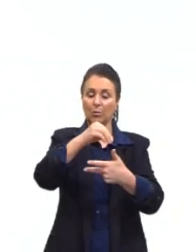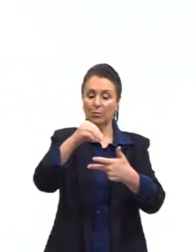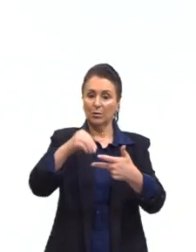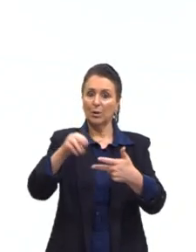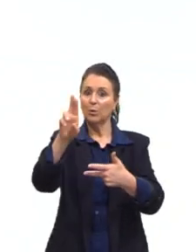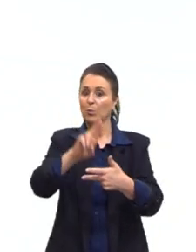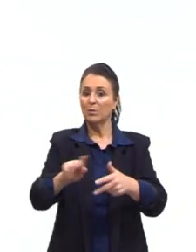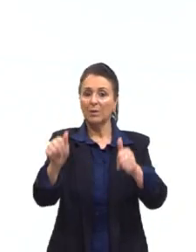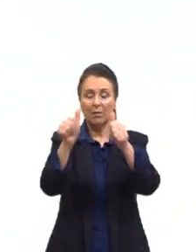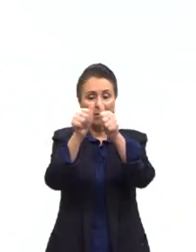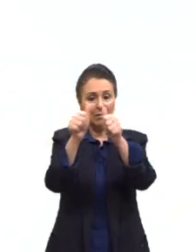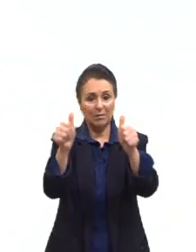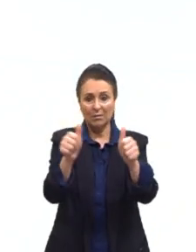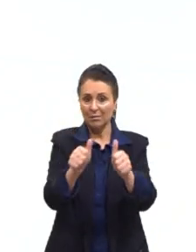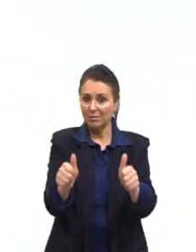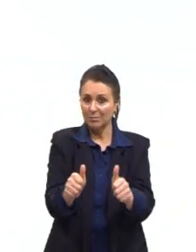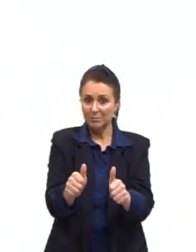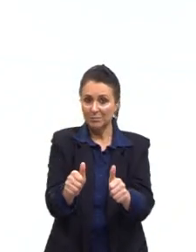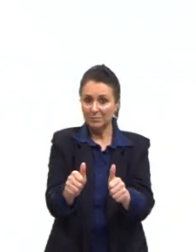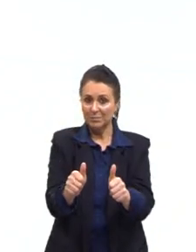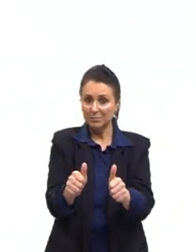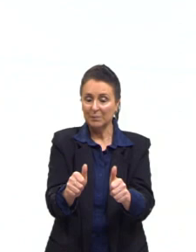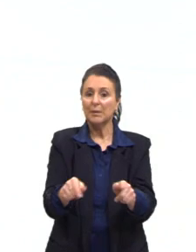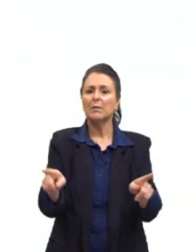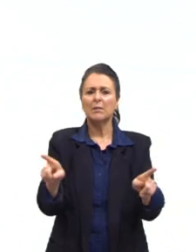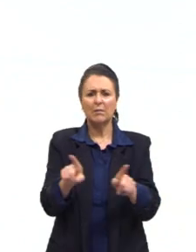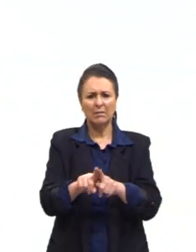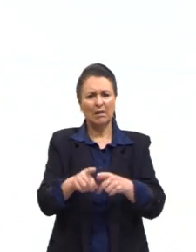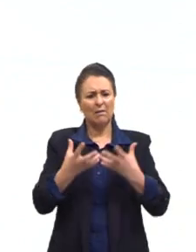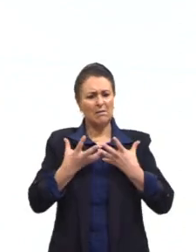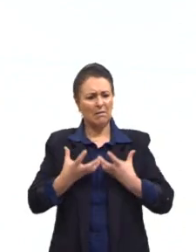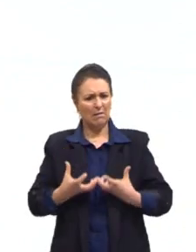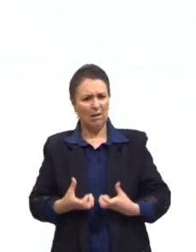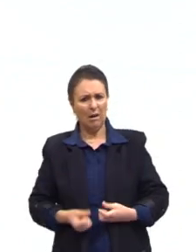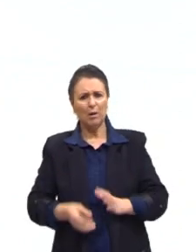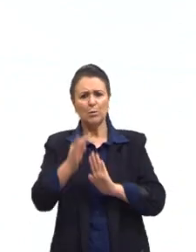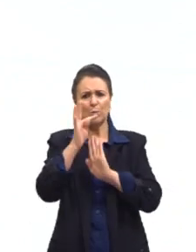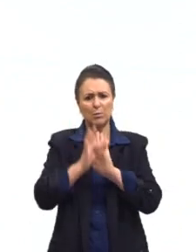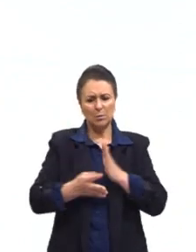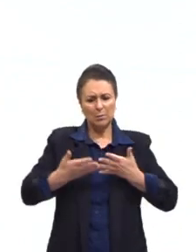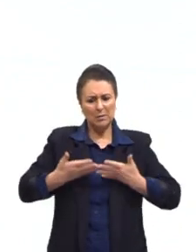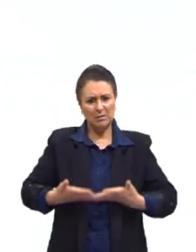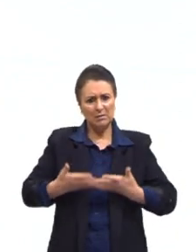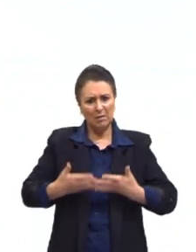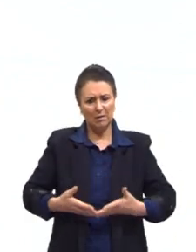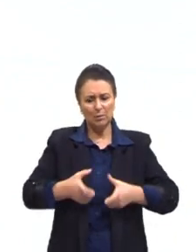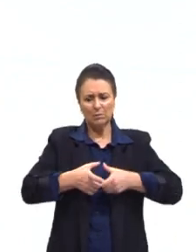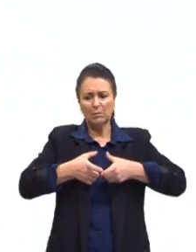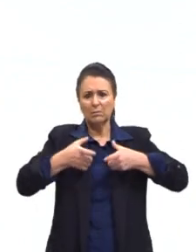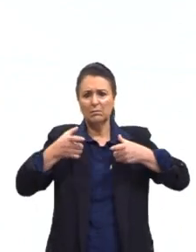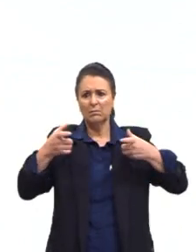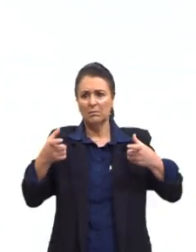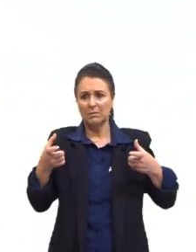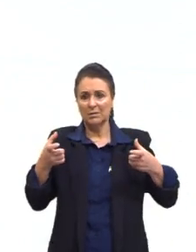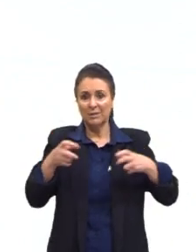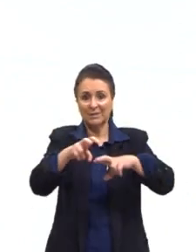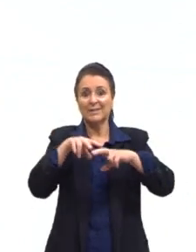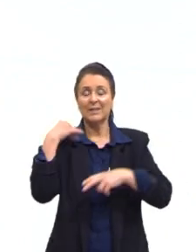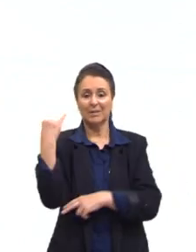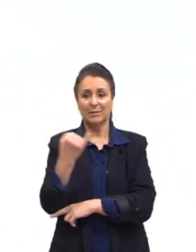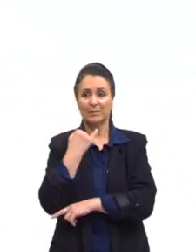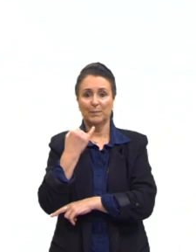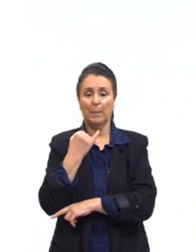de imagens, para que eles não sejam também tão cansativos quanto os textos longos. Por isso, é essencial